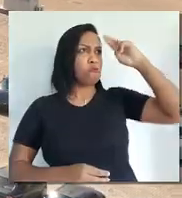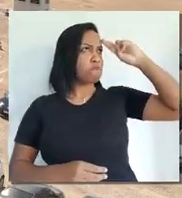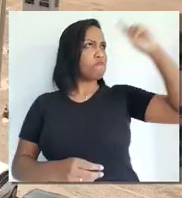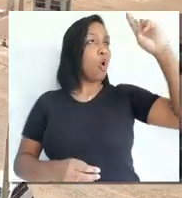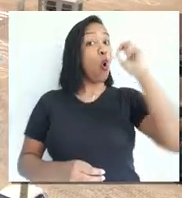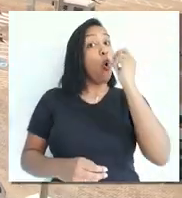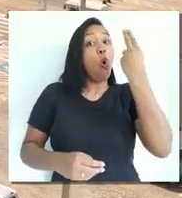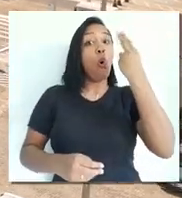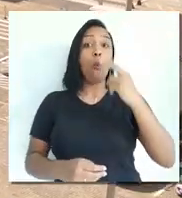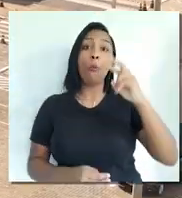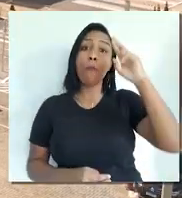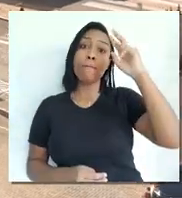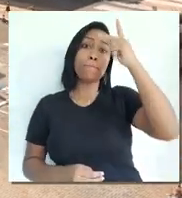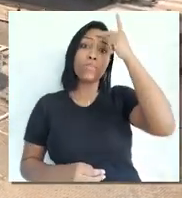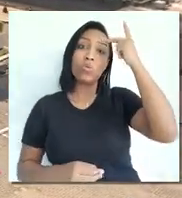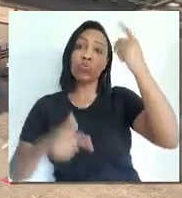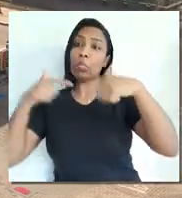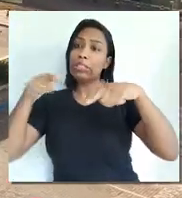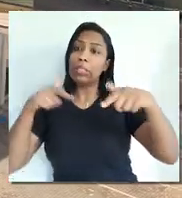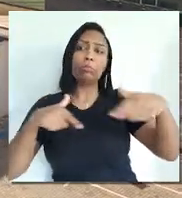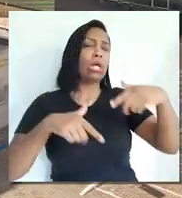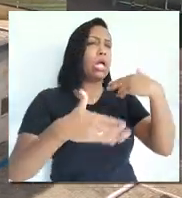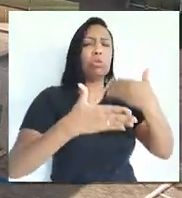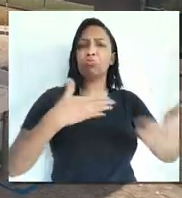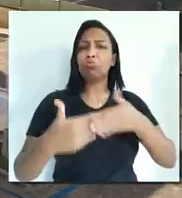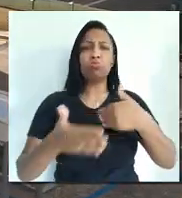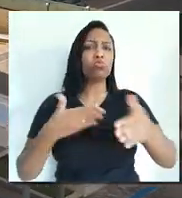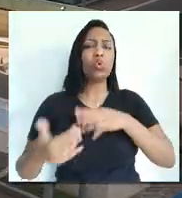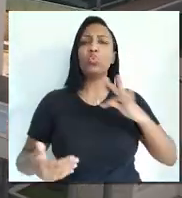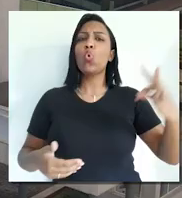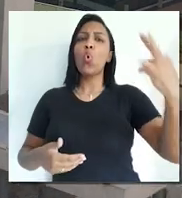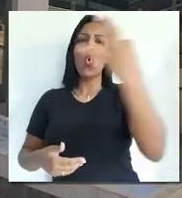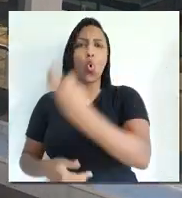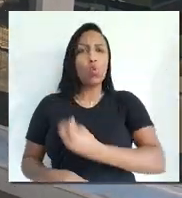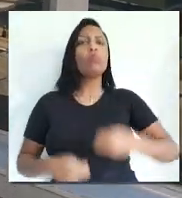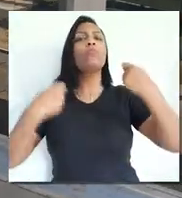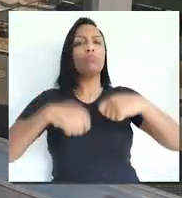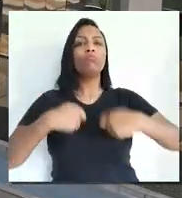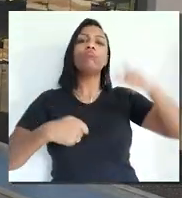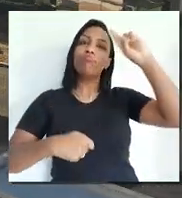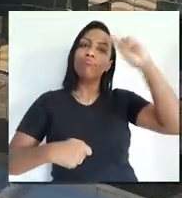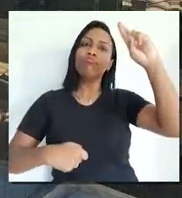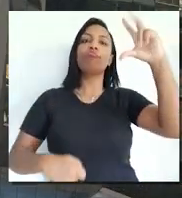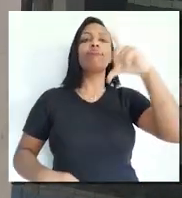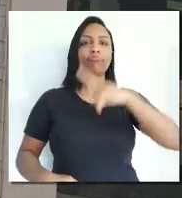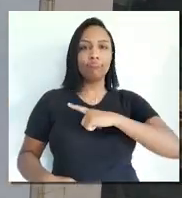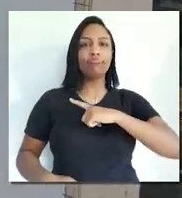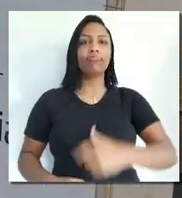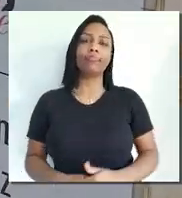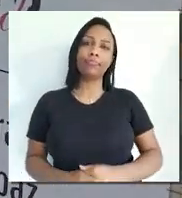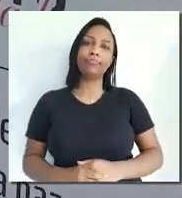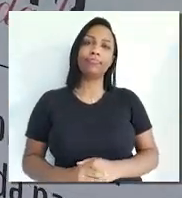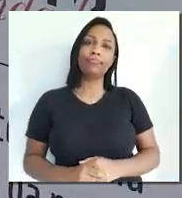seja o estagiário, tá? Seja de segurança, o segurança que permite ou o colégio que permite o acesso ao prédio, porque todos